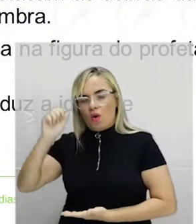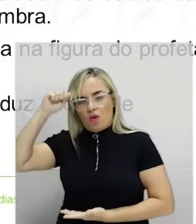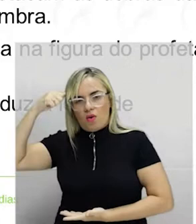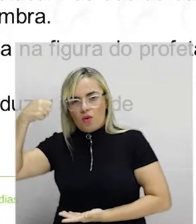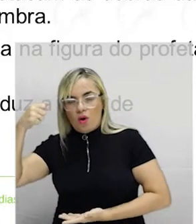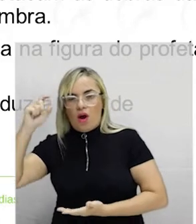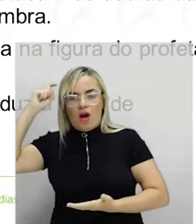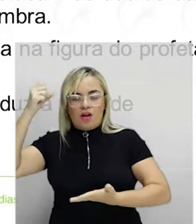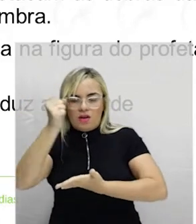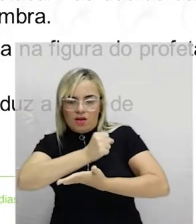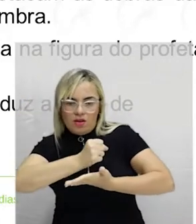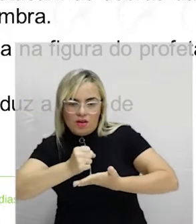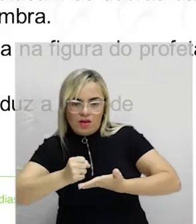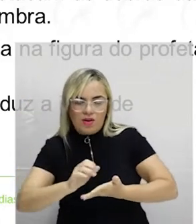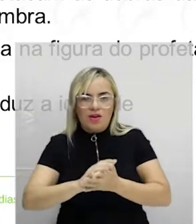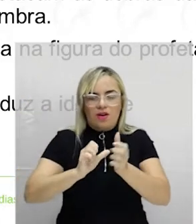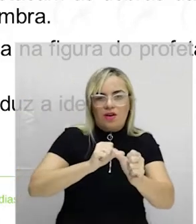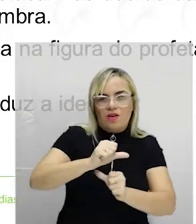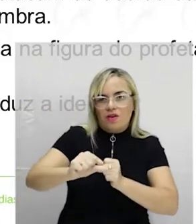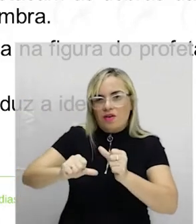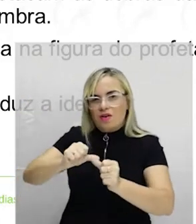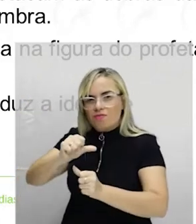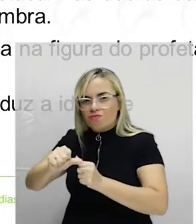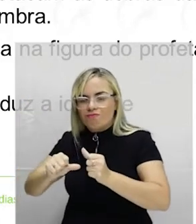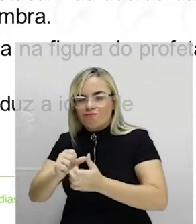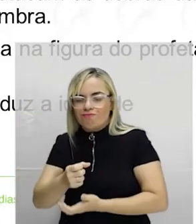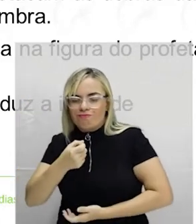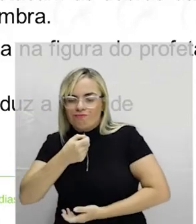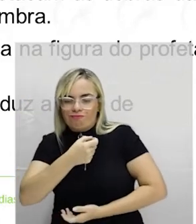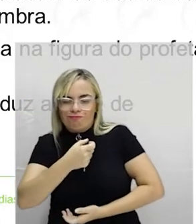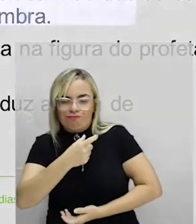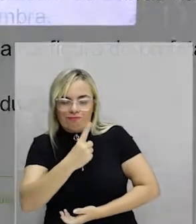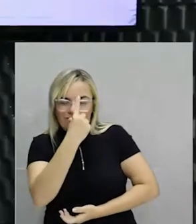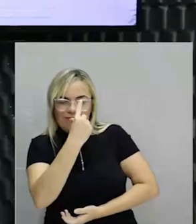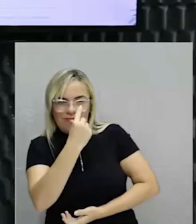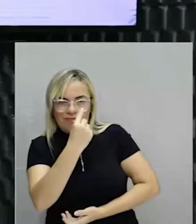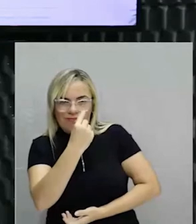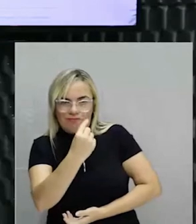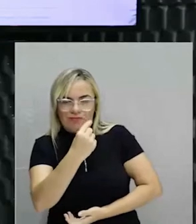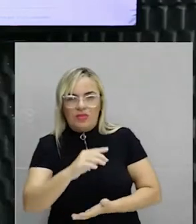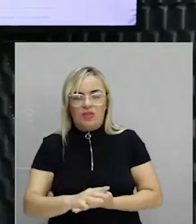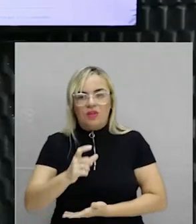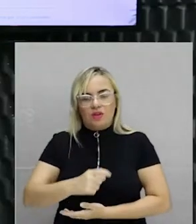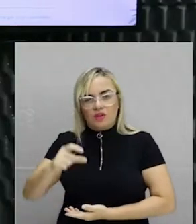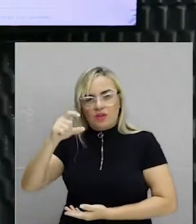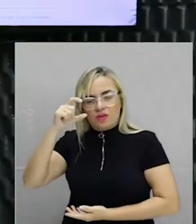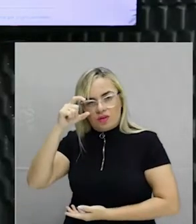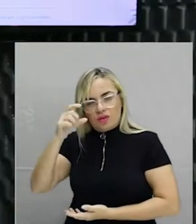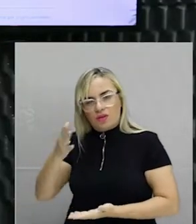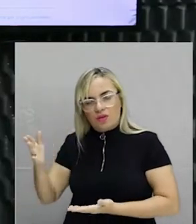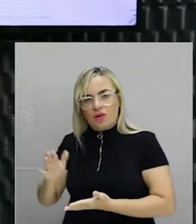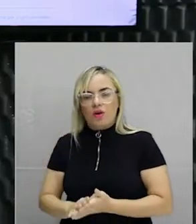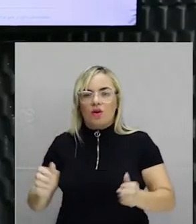brincava com, e debochava dos portugueses, era o nariz afinado e grande, com olhos mais amendoados. Então, era uma